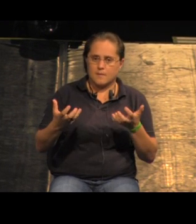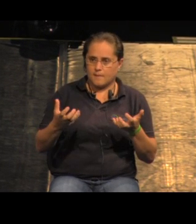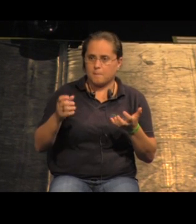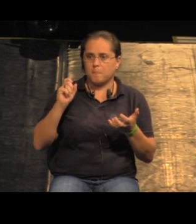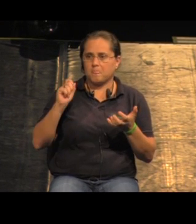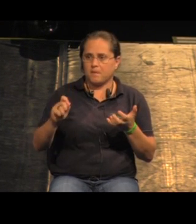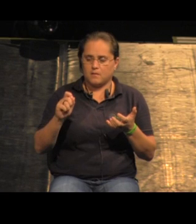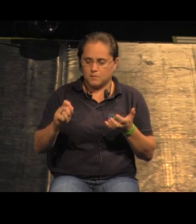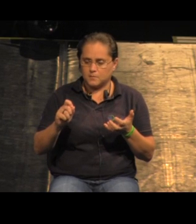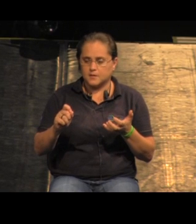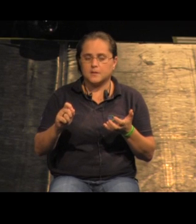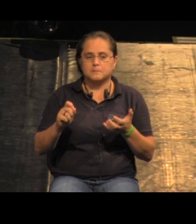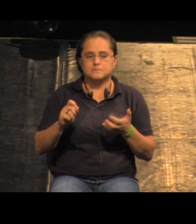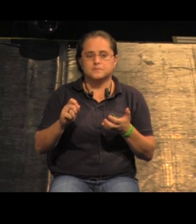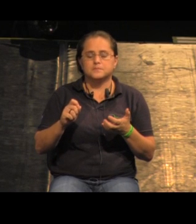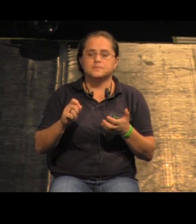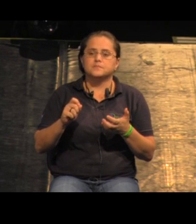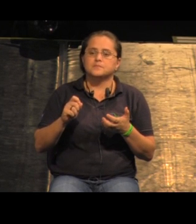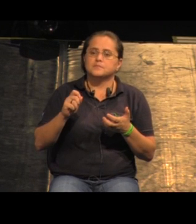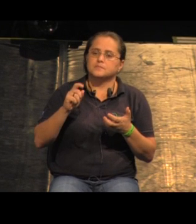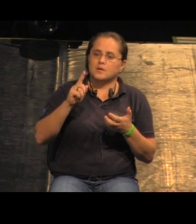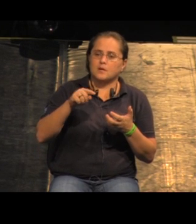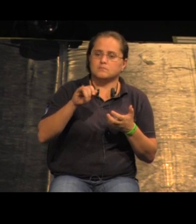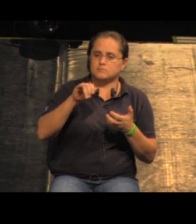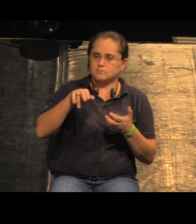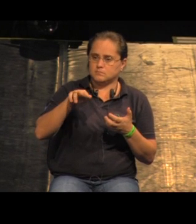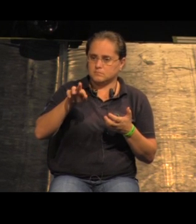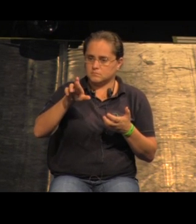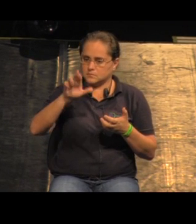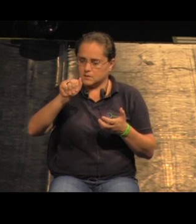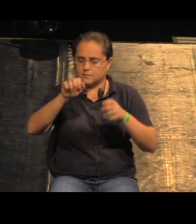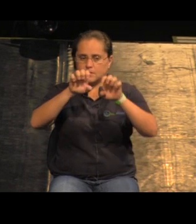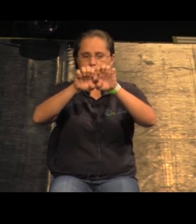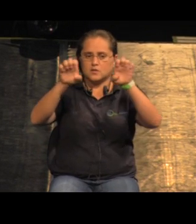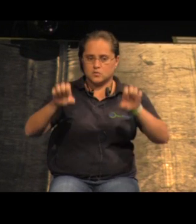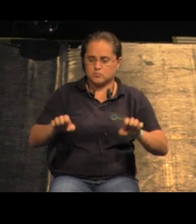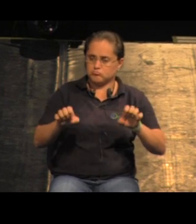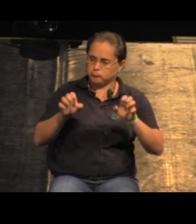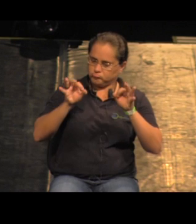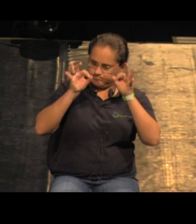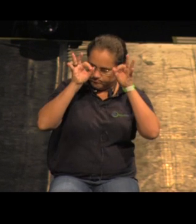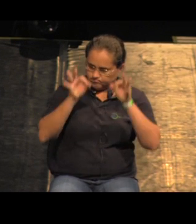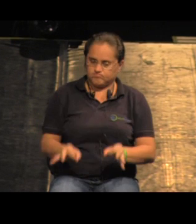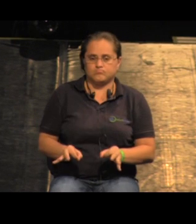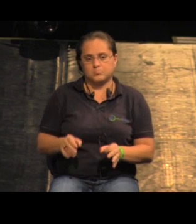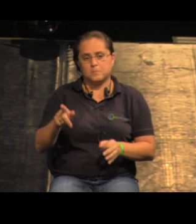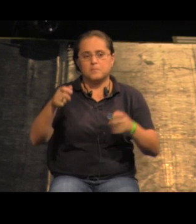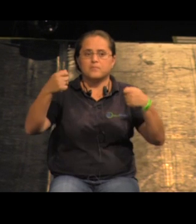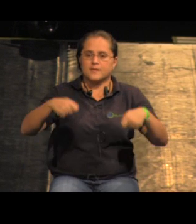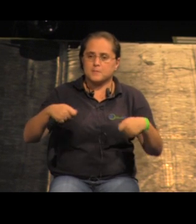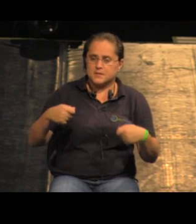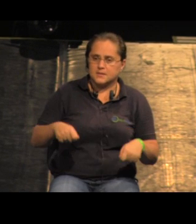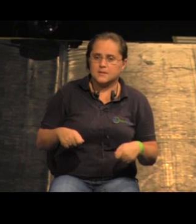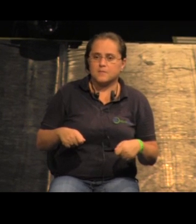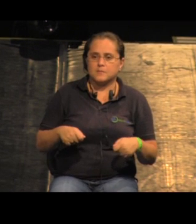essa discussão teórica é uma infraestrutura cabal. Ela teria muitas